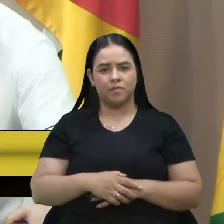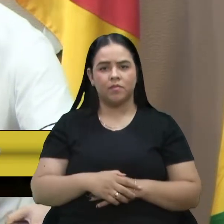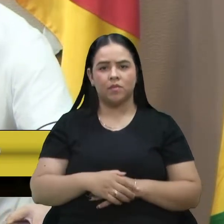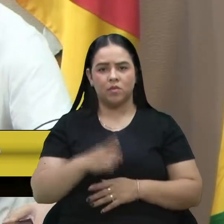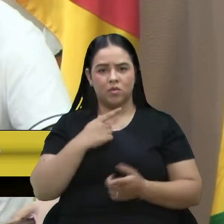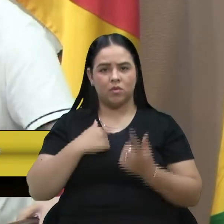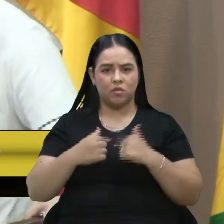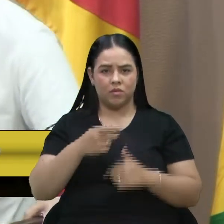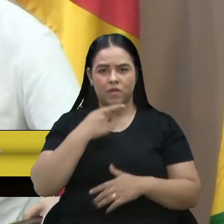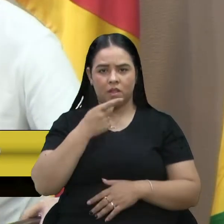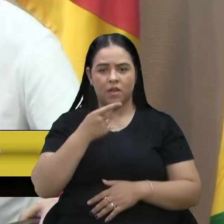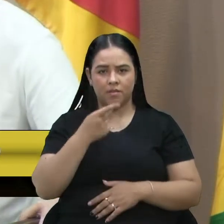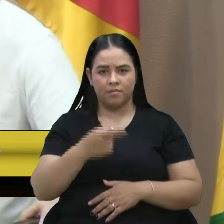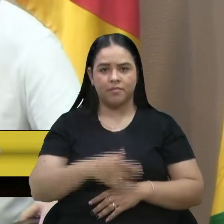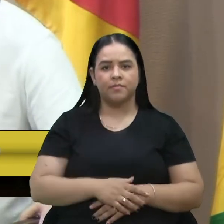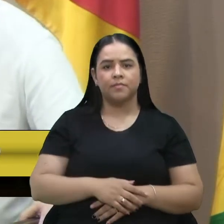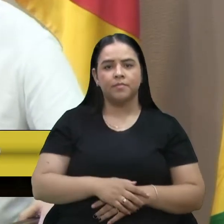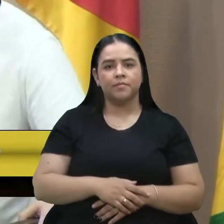posição.